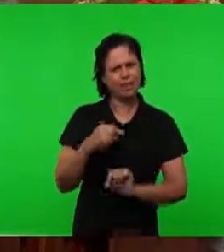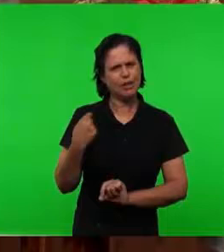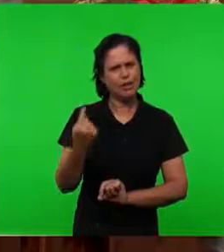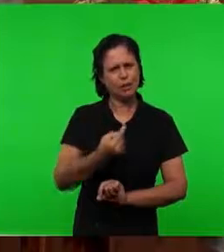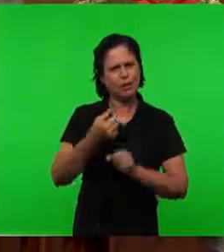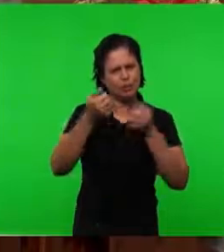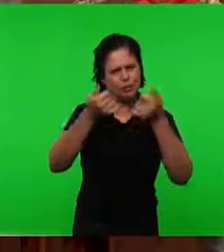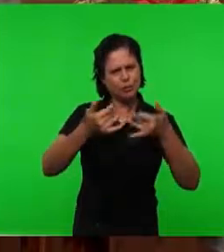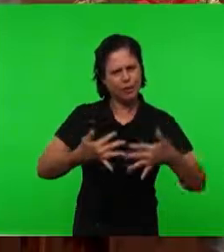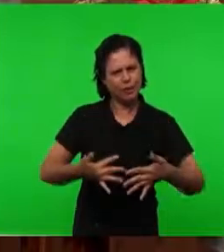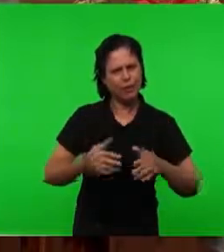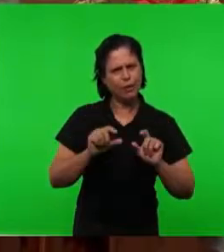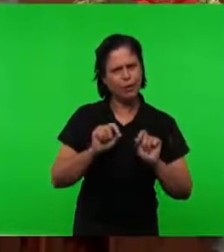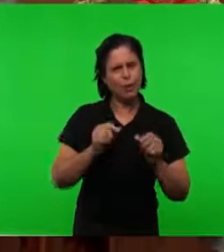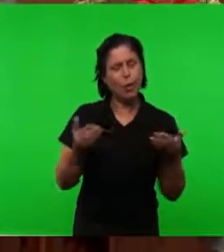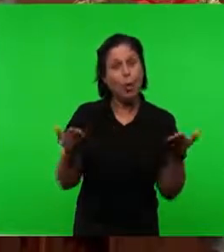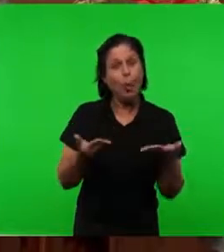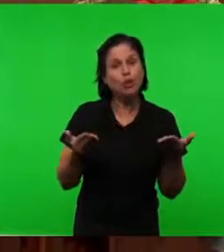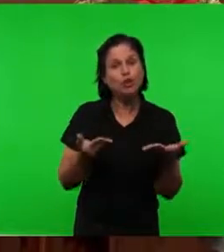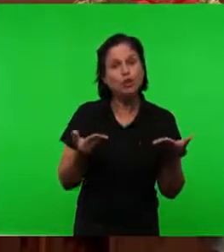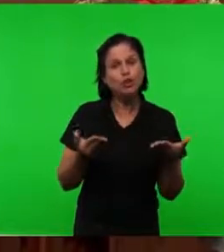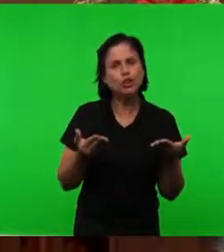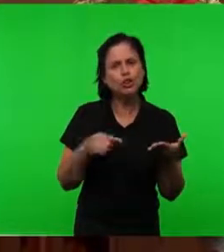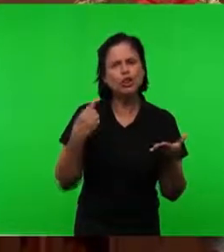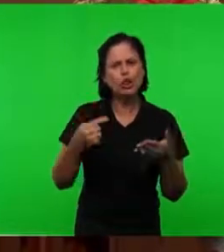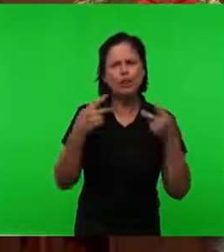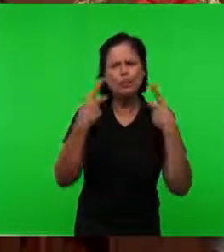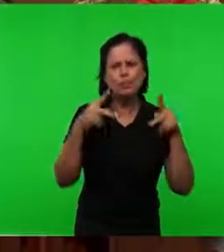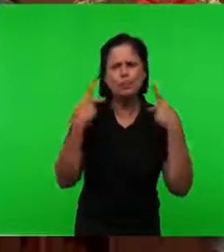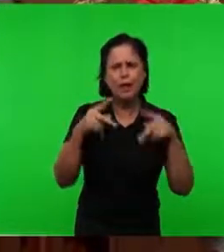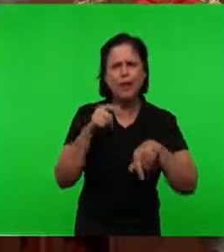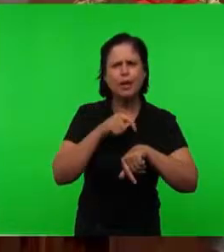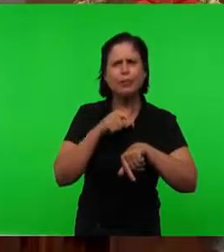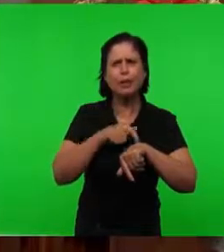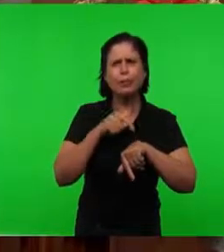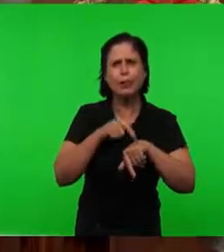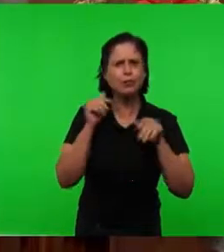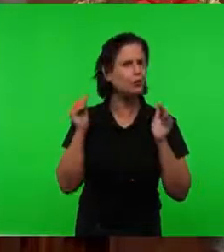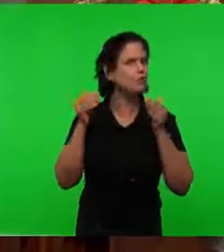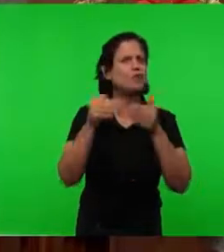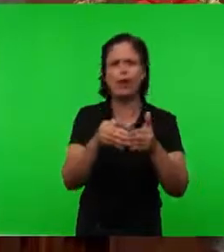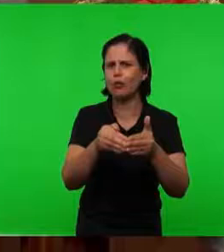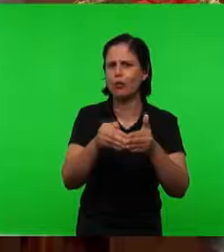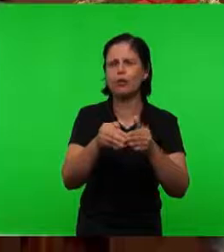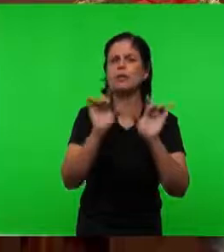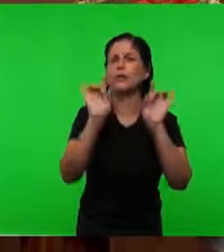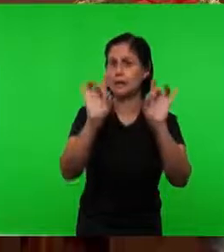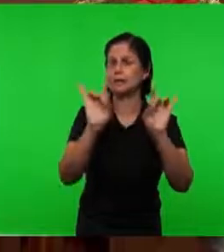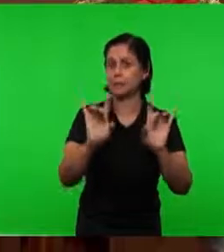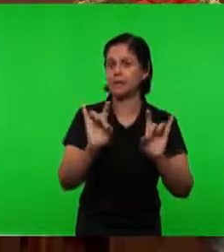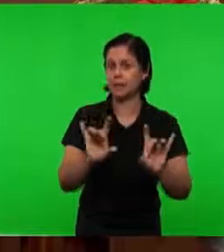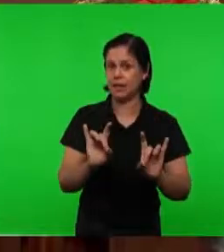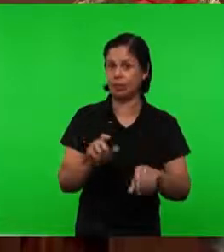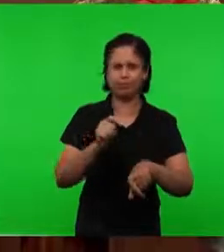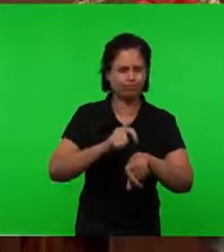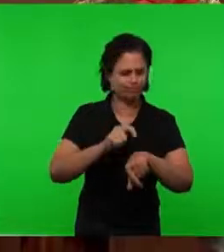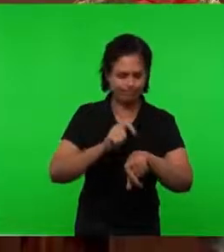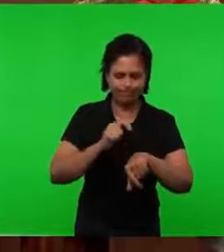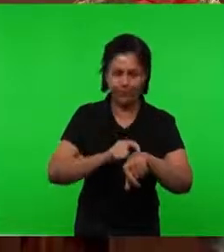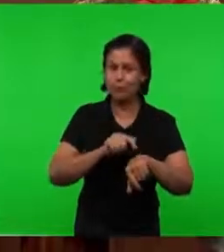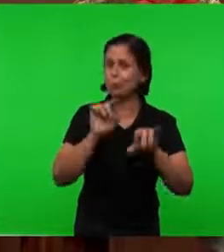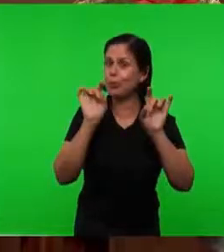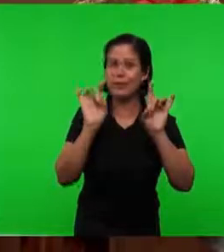Hoje De um tempo específico Estamos vivendo um momento especial De um tempo